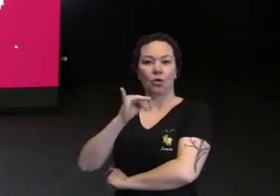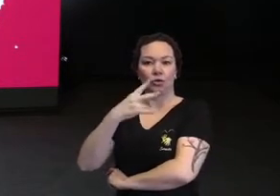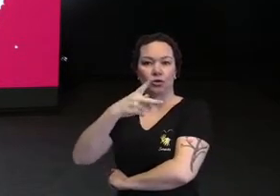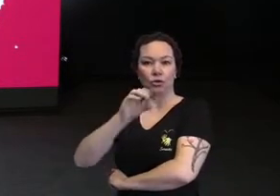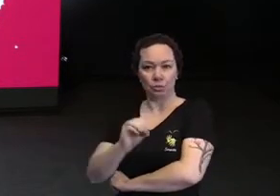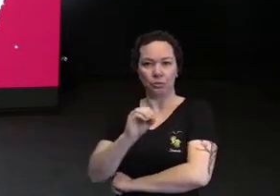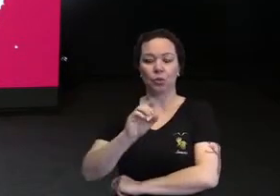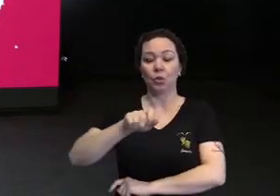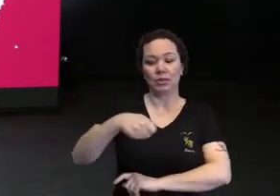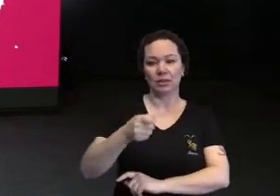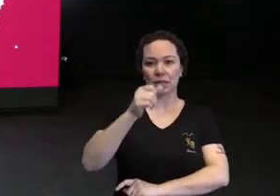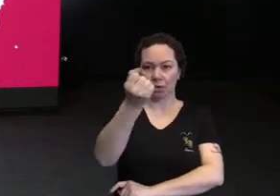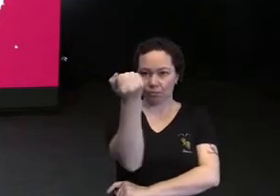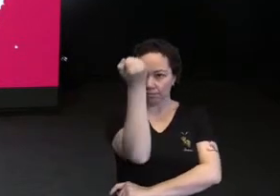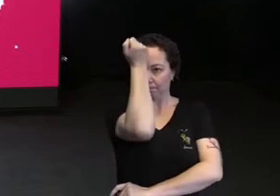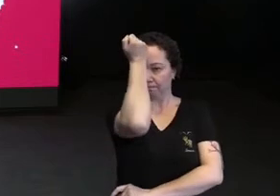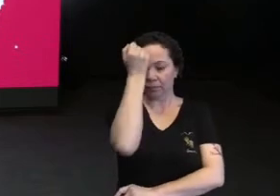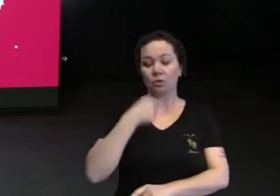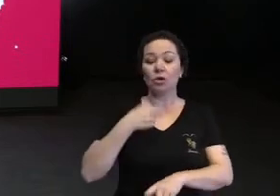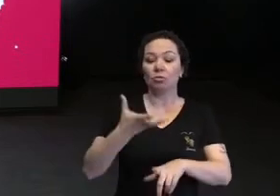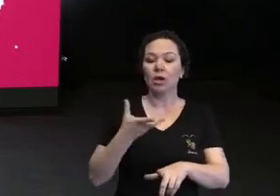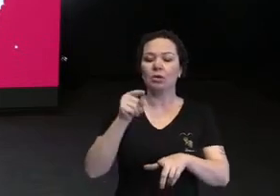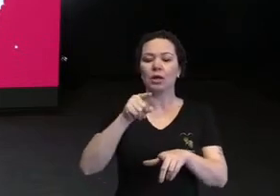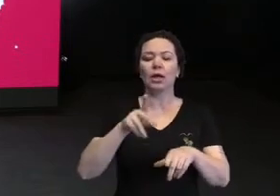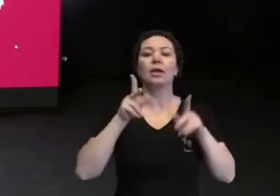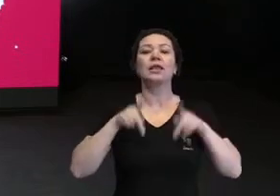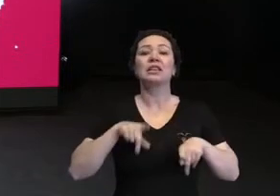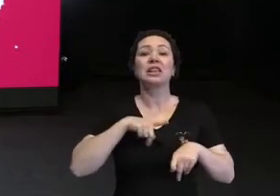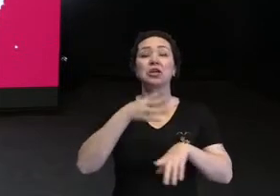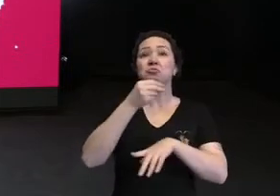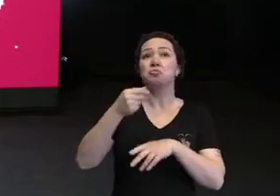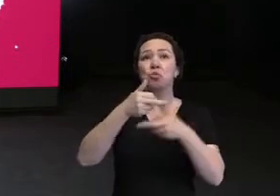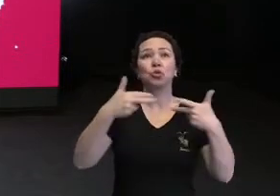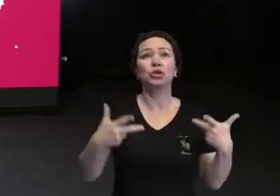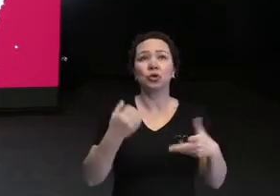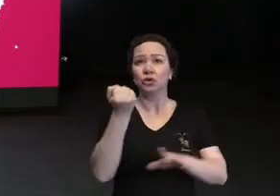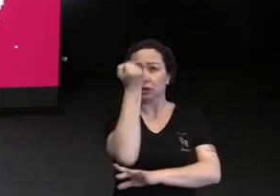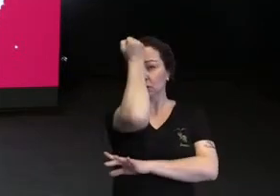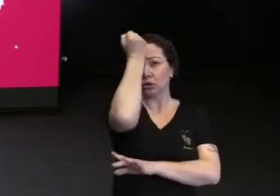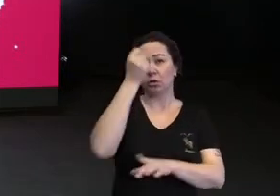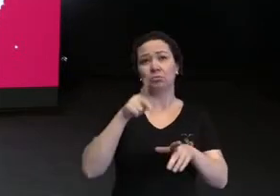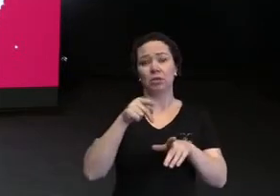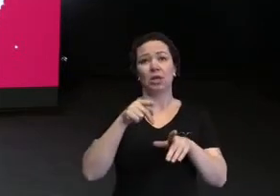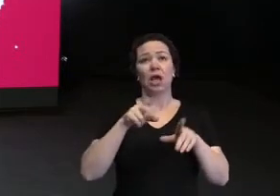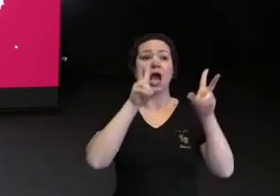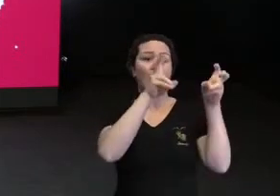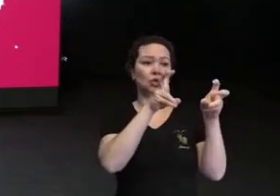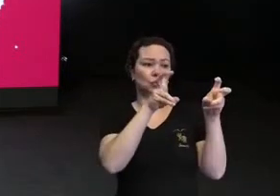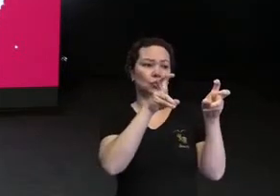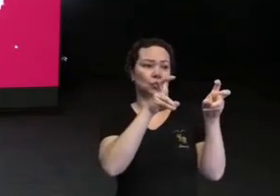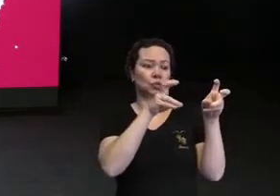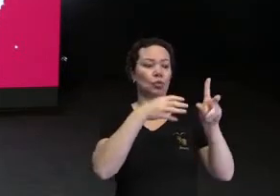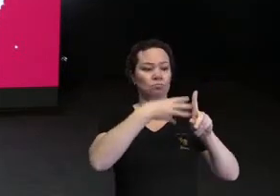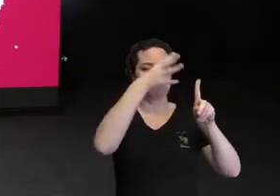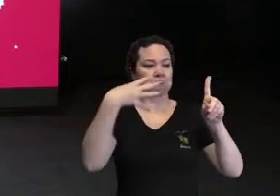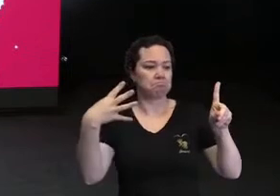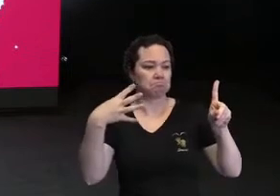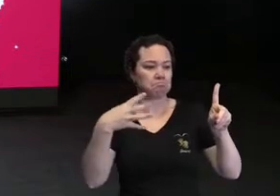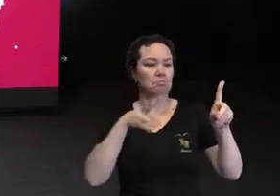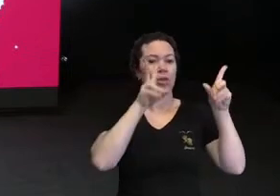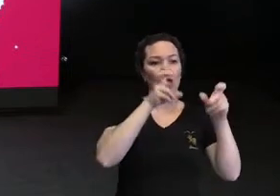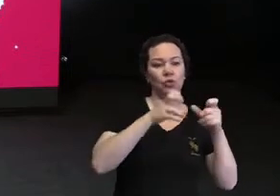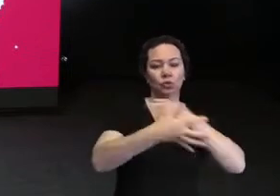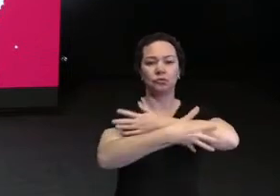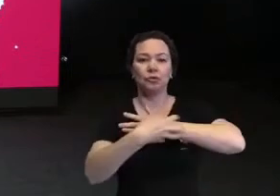cara, então vou para lá, mas eu quero, eu quero, que as pessoas saibam que energia positiva é ressignificar. Não é energia positiva lá do algo de vibes